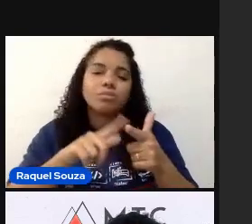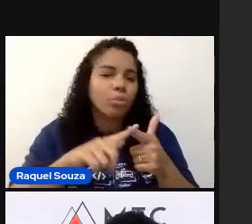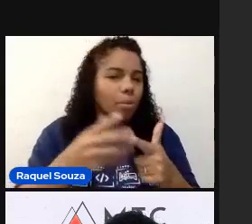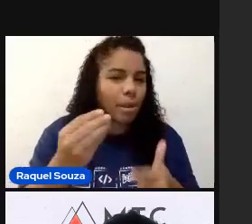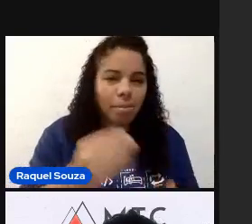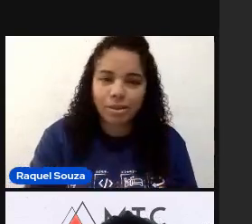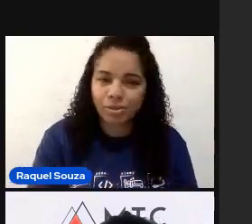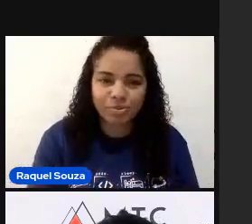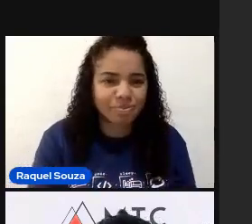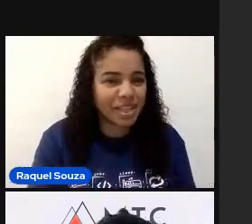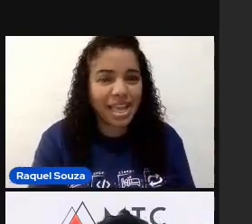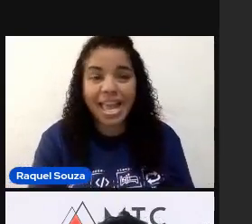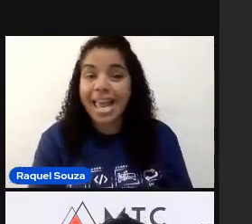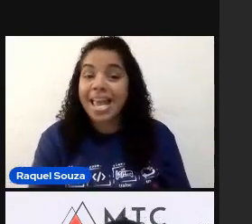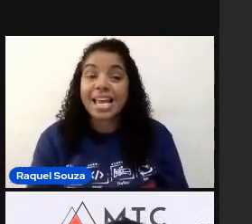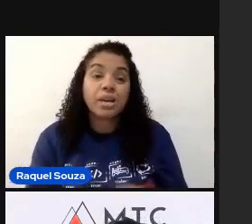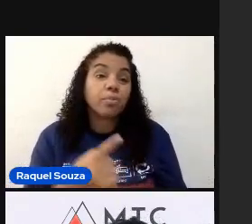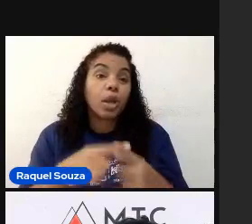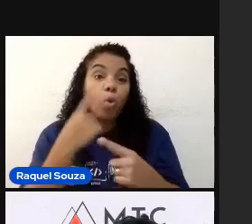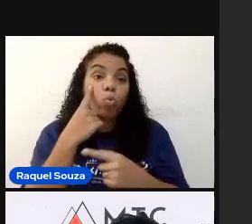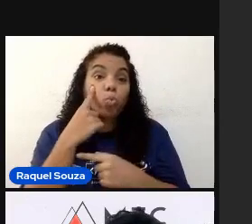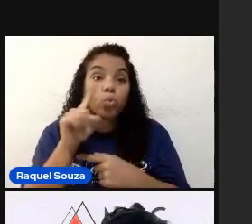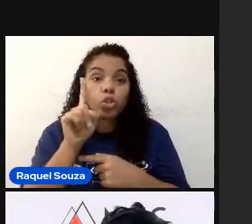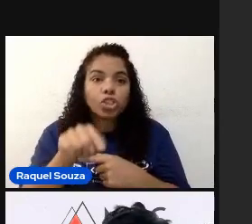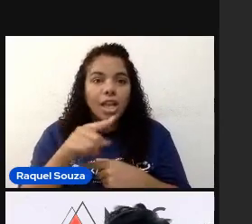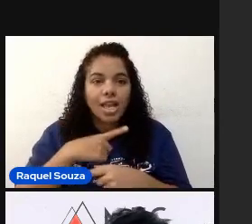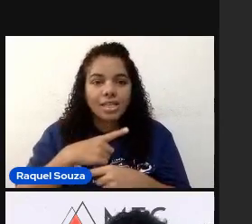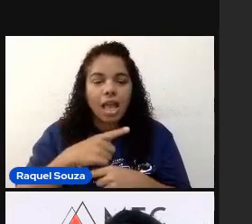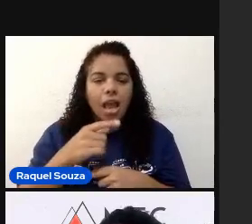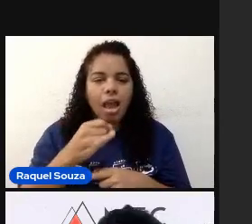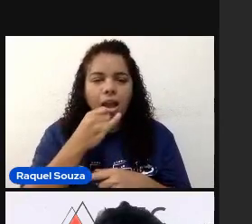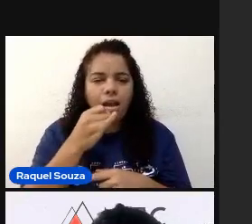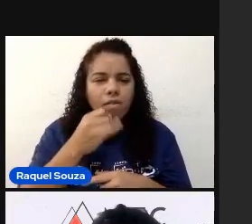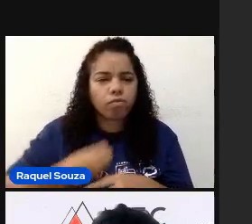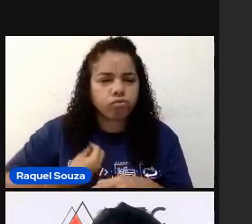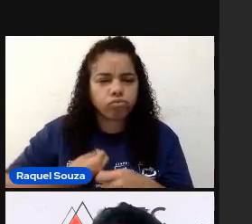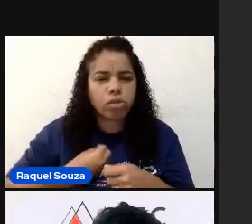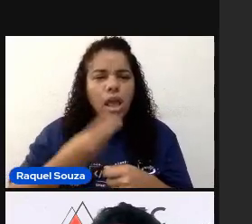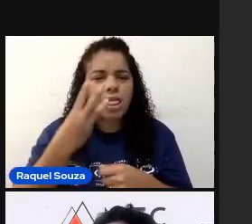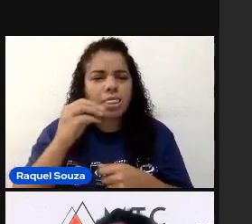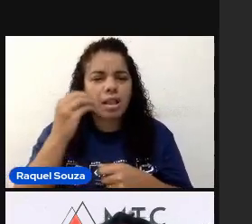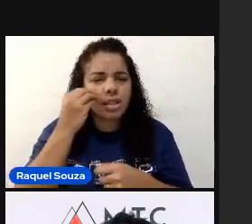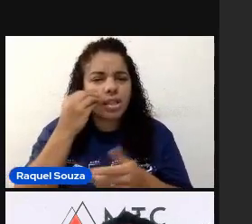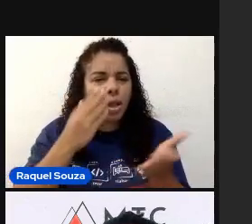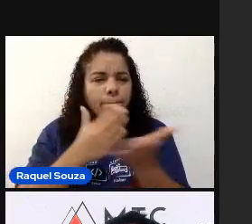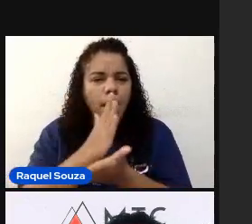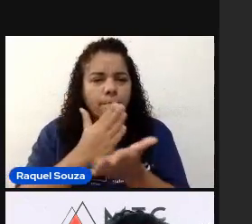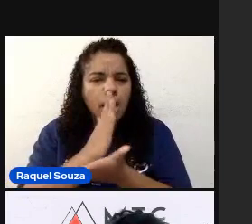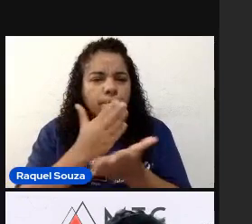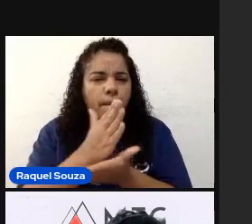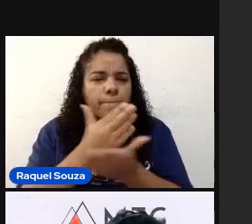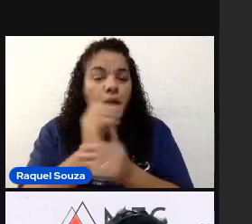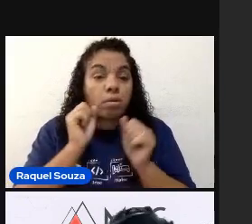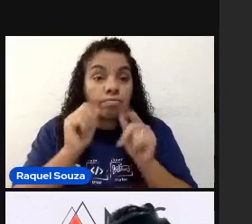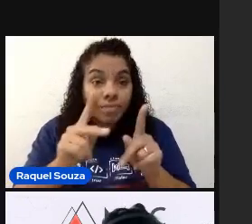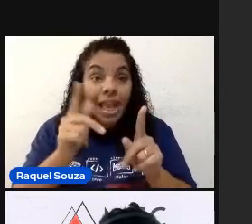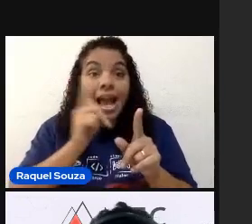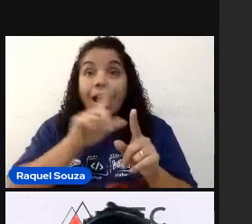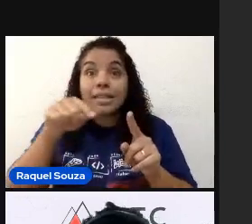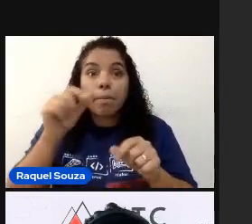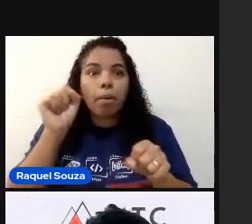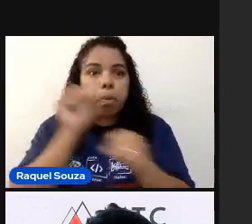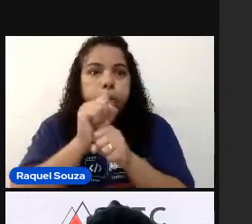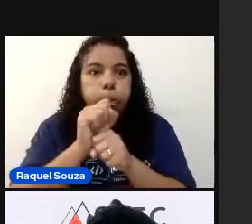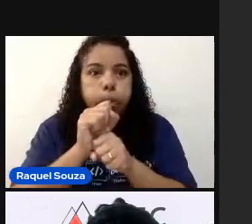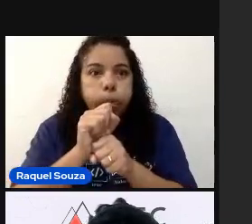Porque você pode estar um dia com a sua automação funcionando. Passando todos os 30 testes que você tem. Até não funcionar mais nenhum. Porque